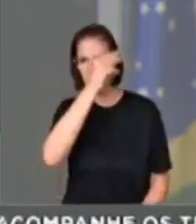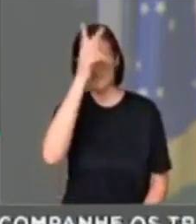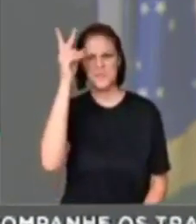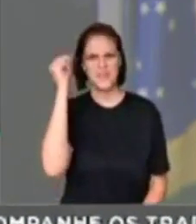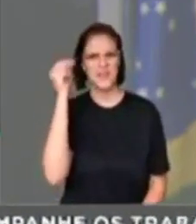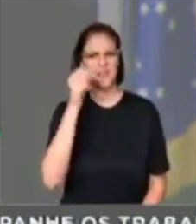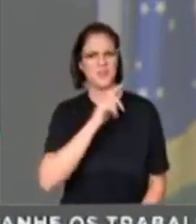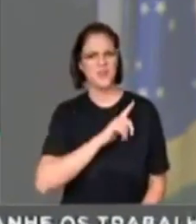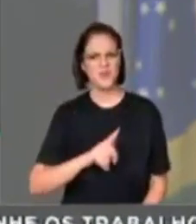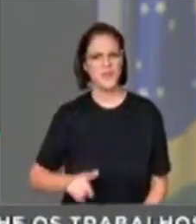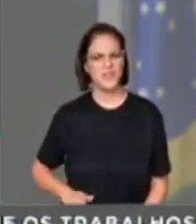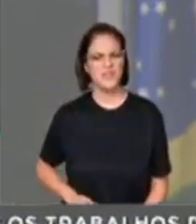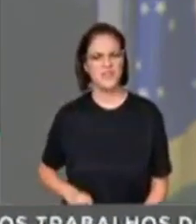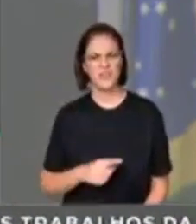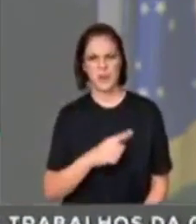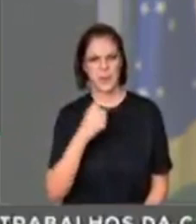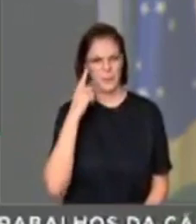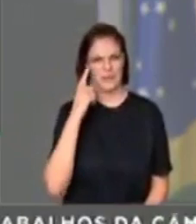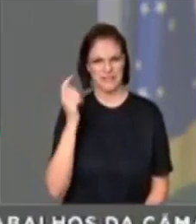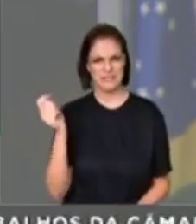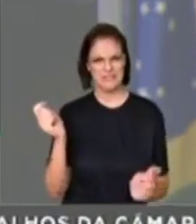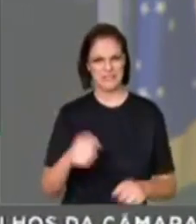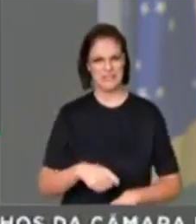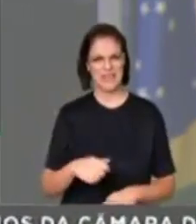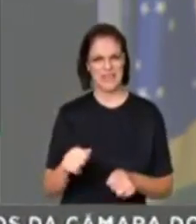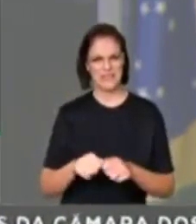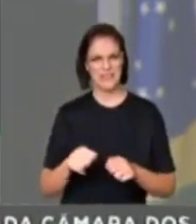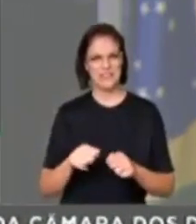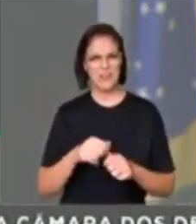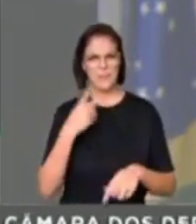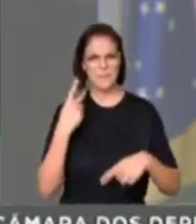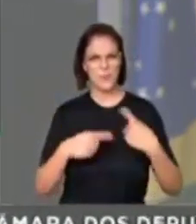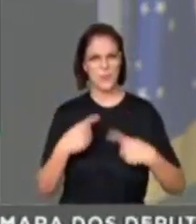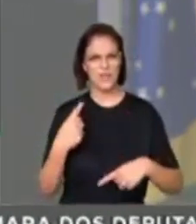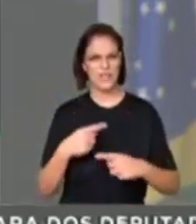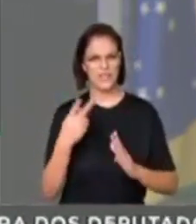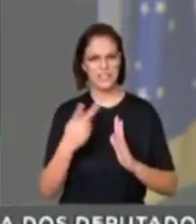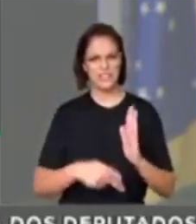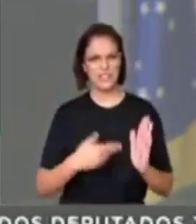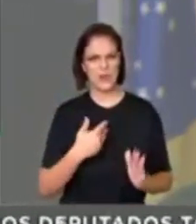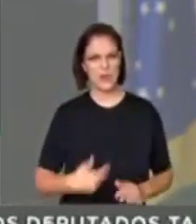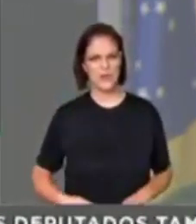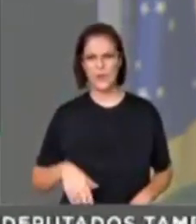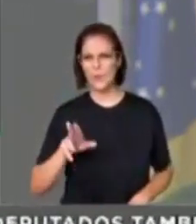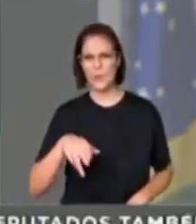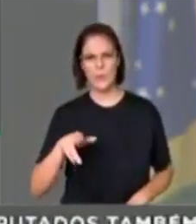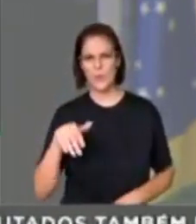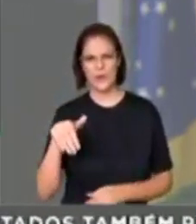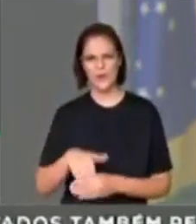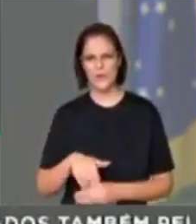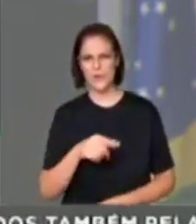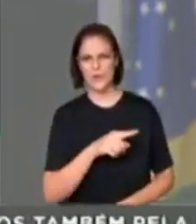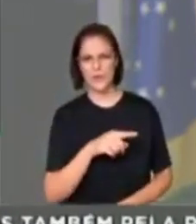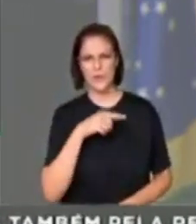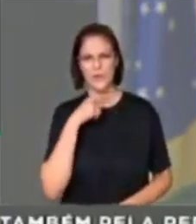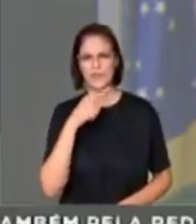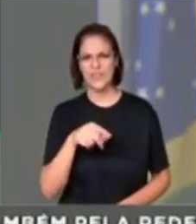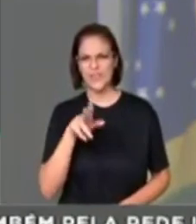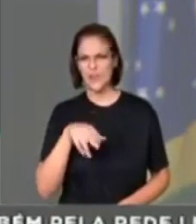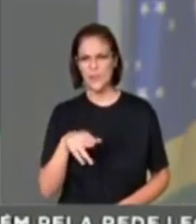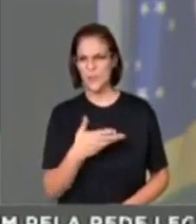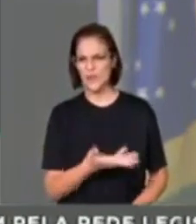acham no direito de instituir políticas públicas sem terem nunca recebido nenhum voto, nunca ter disputado nenhuma eleição.